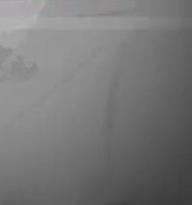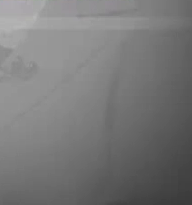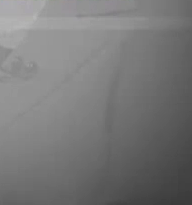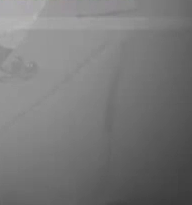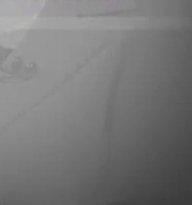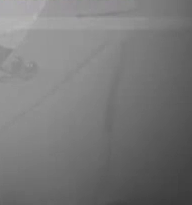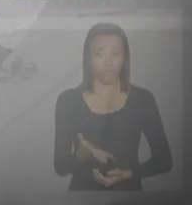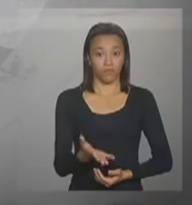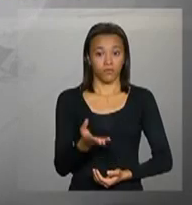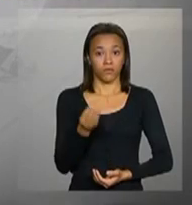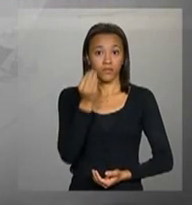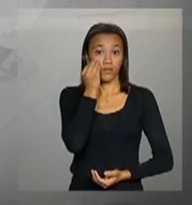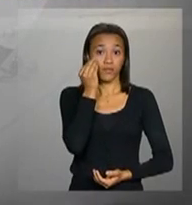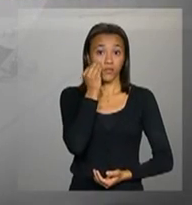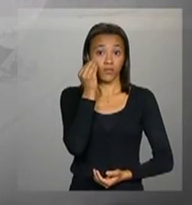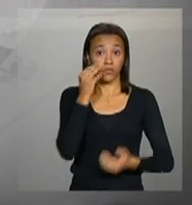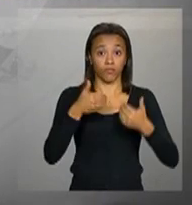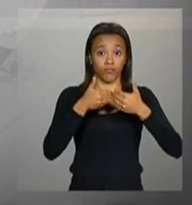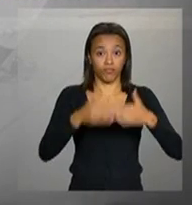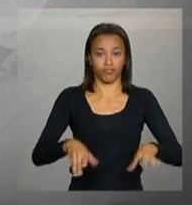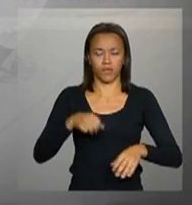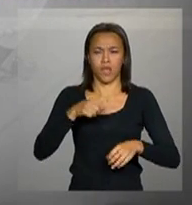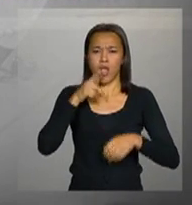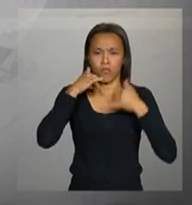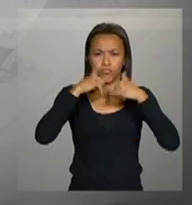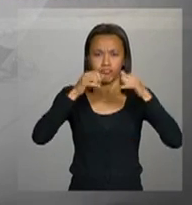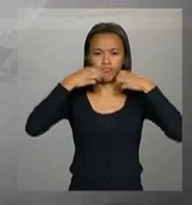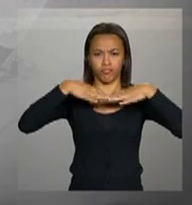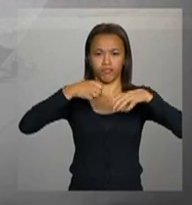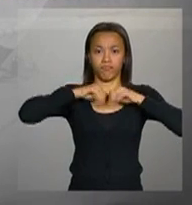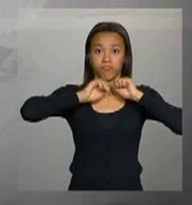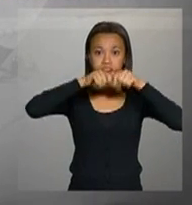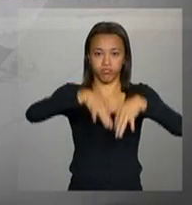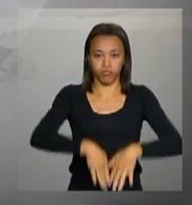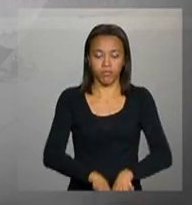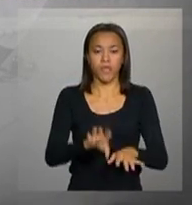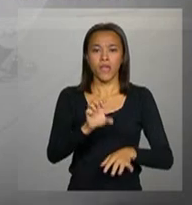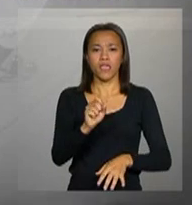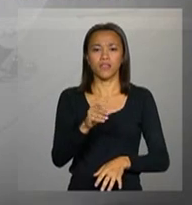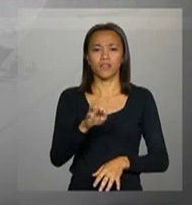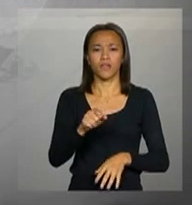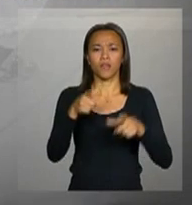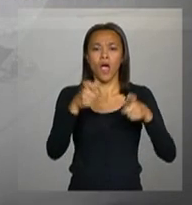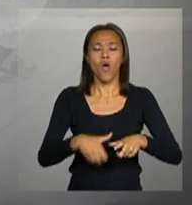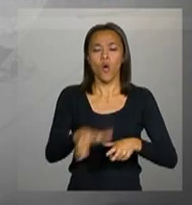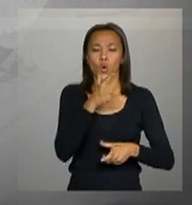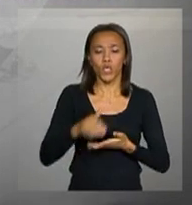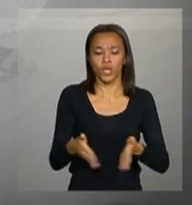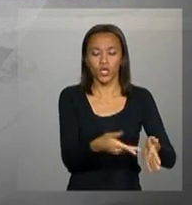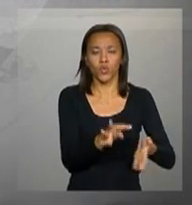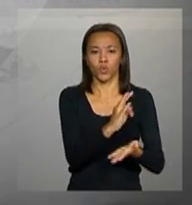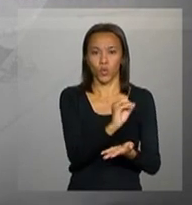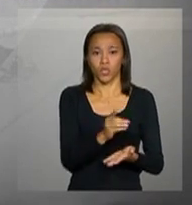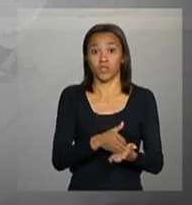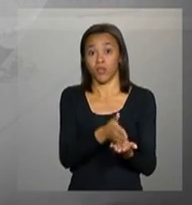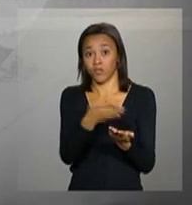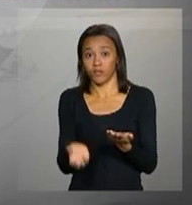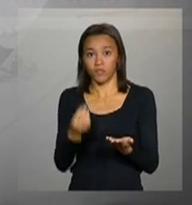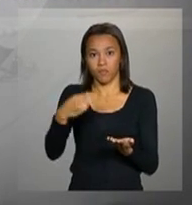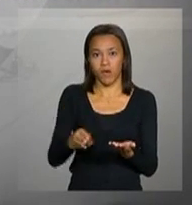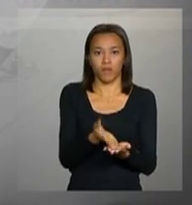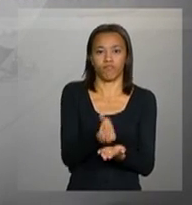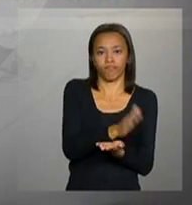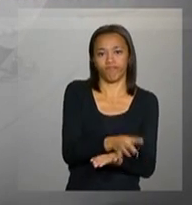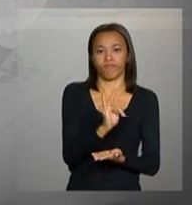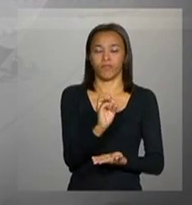Você assistiu a inauguração da Usina Hidrelétrica Estreito, localizada no Rio Tocantins, na divisa dos estados do